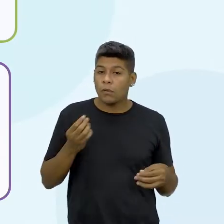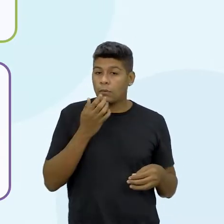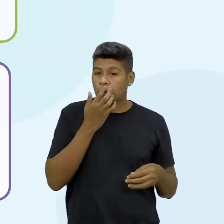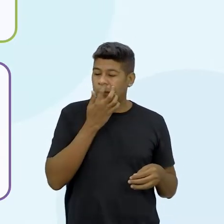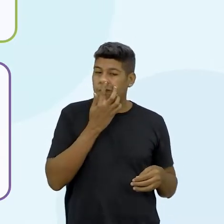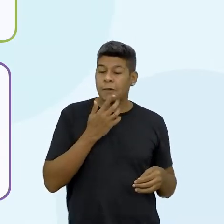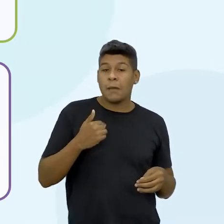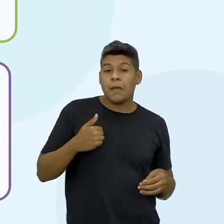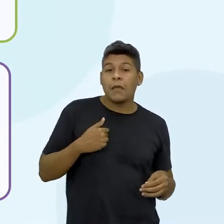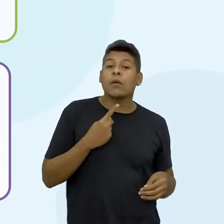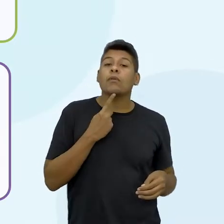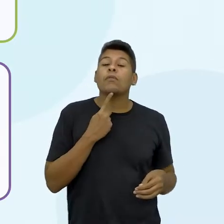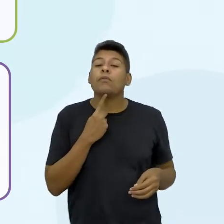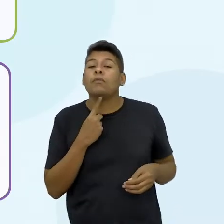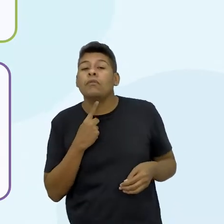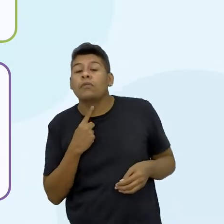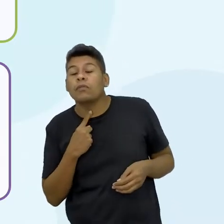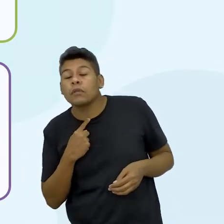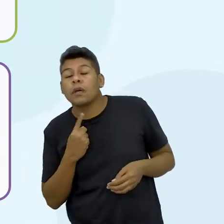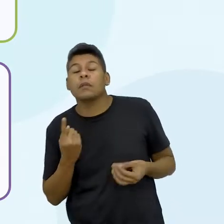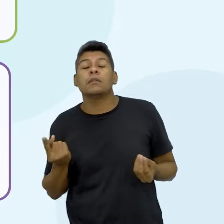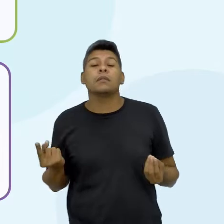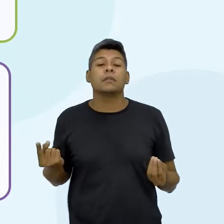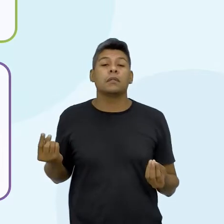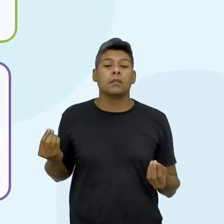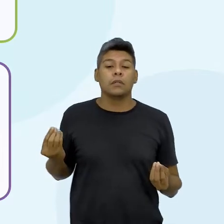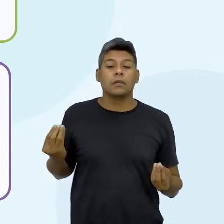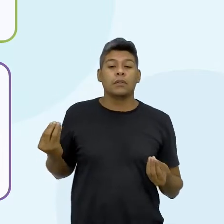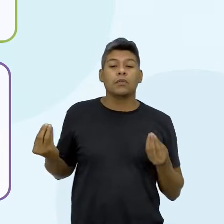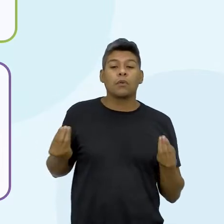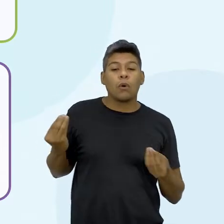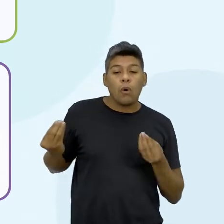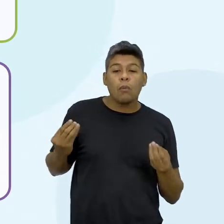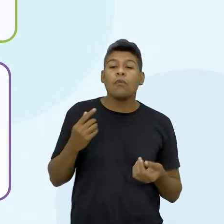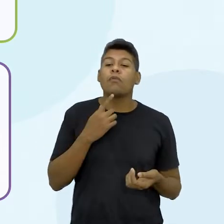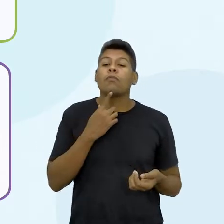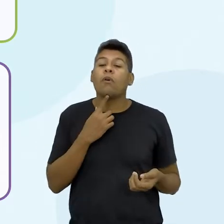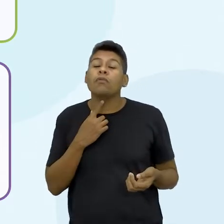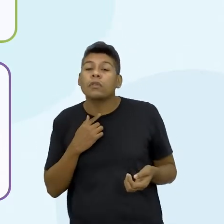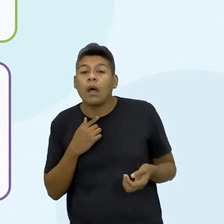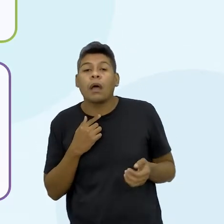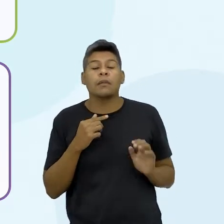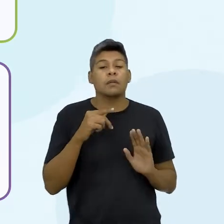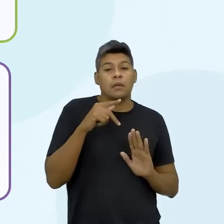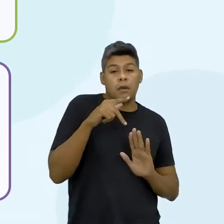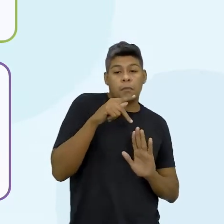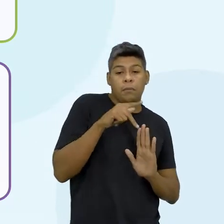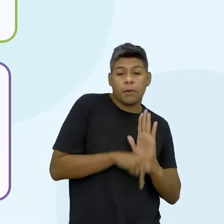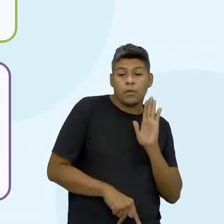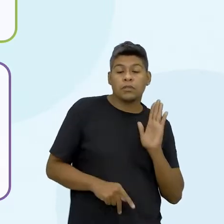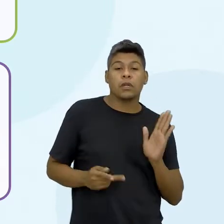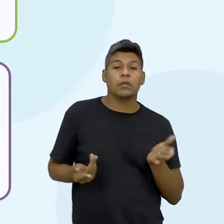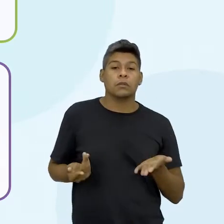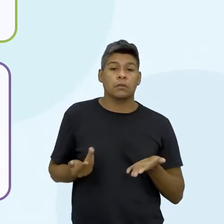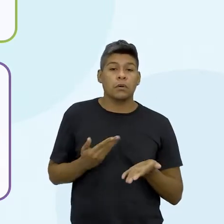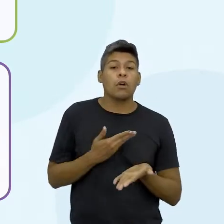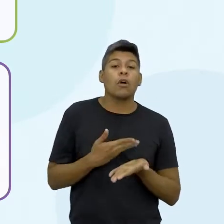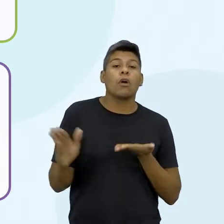como eu pretendo colocar, como eu pretendo colocar esse projeto em ação?